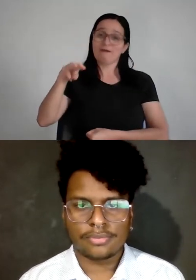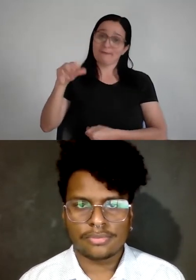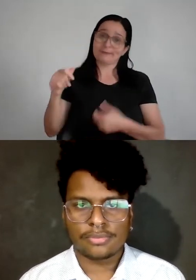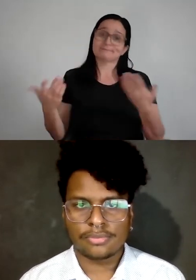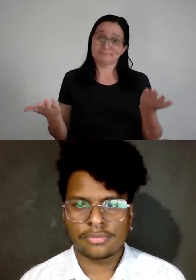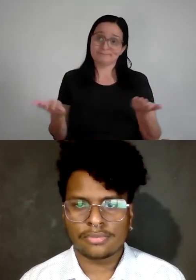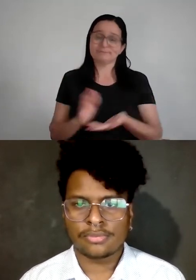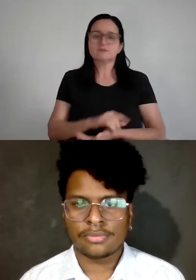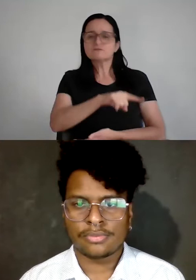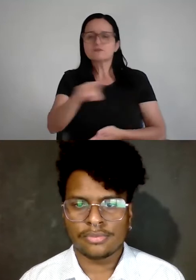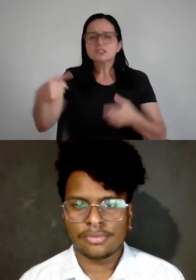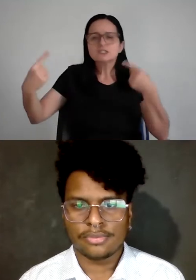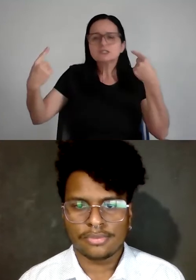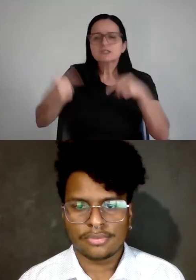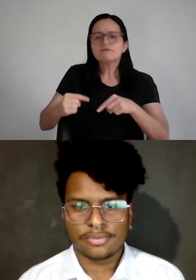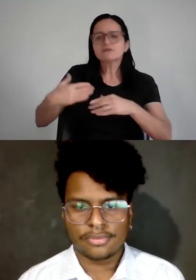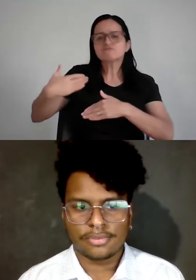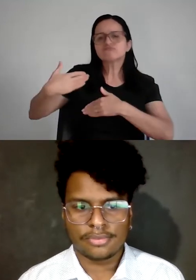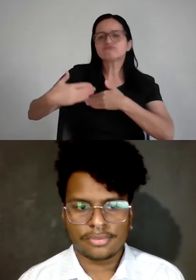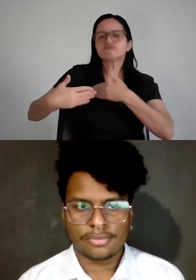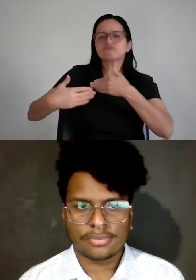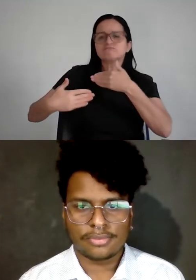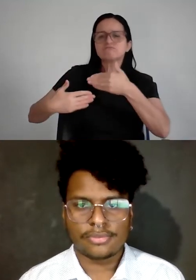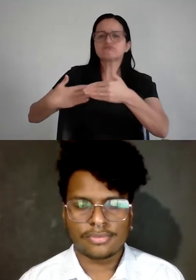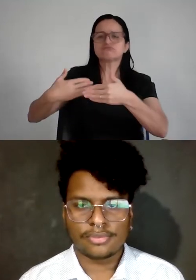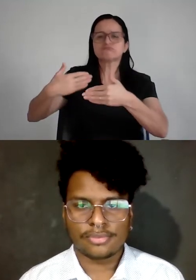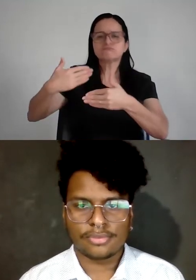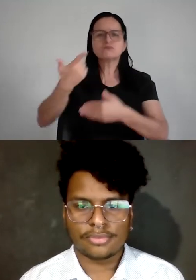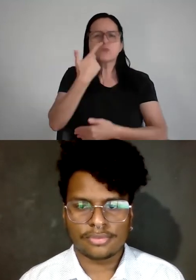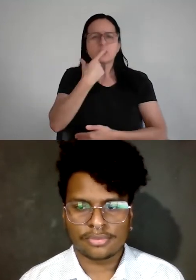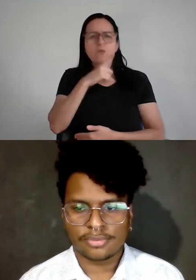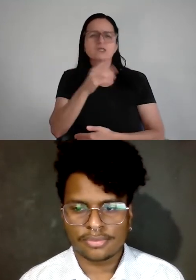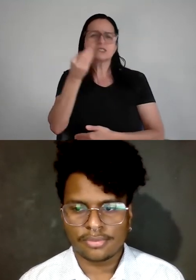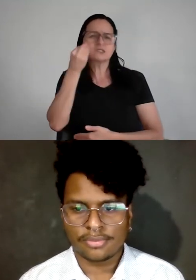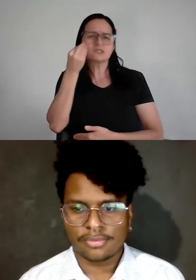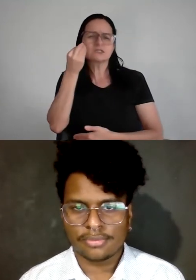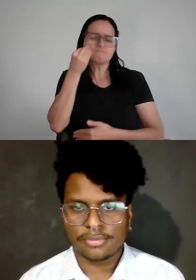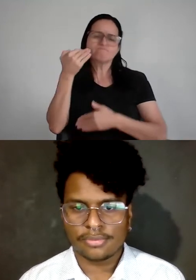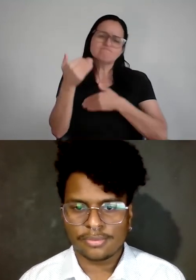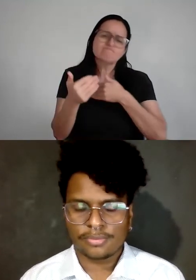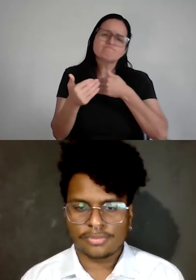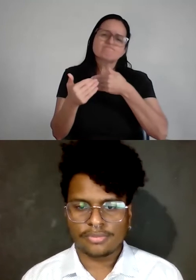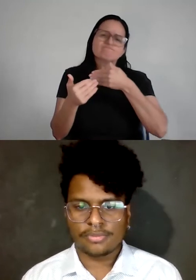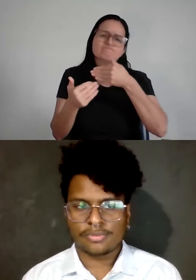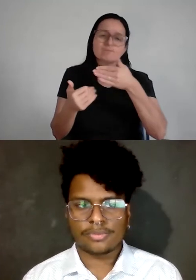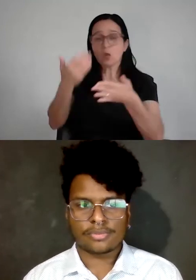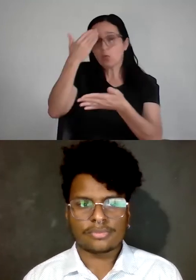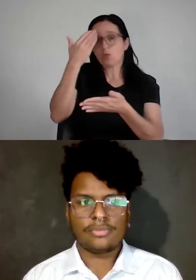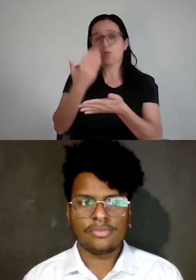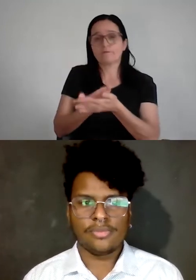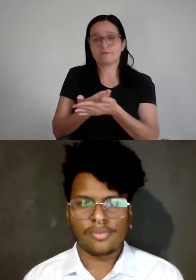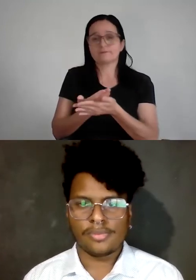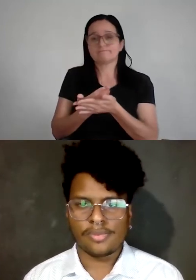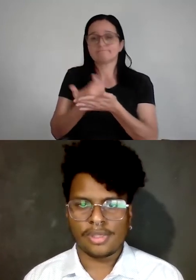se desafiem em pequenas, pequenos desafios, vai lá e entrega, sabe? Porque não tem coisa melhor para você aumentar a sua confiança se você entrega.